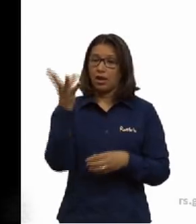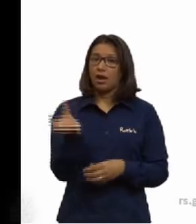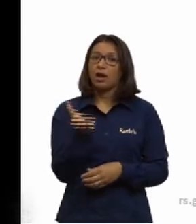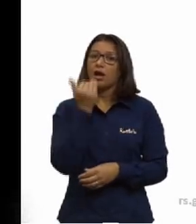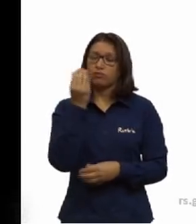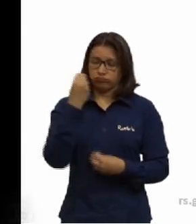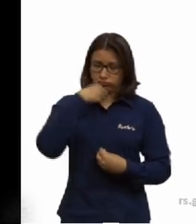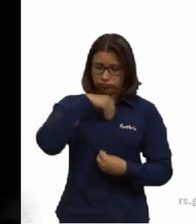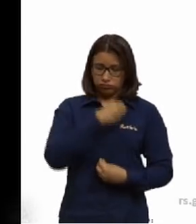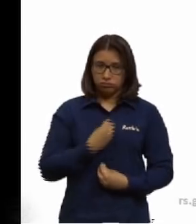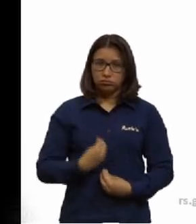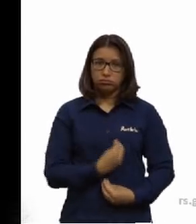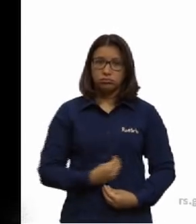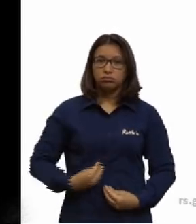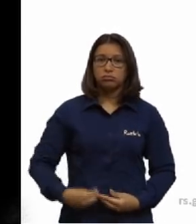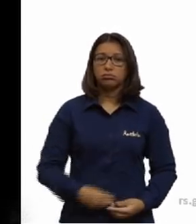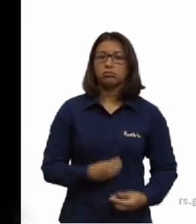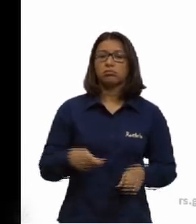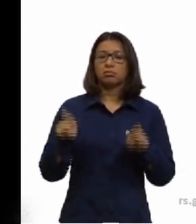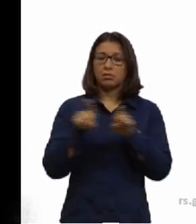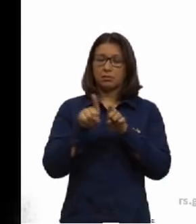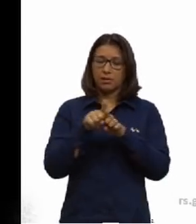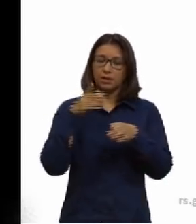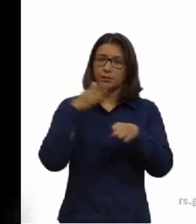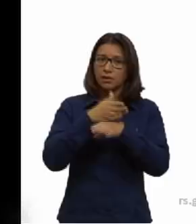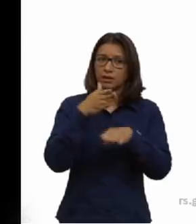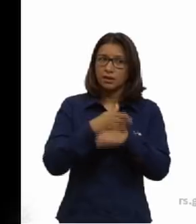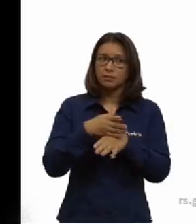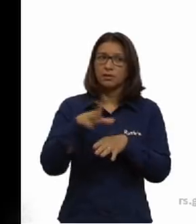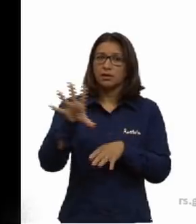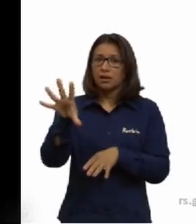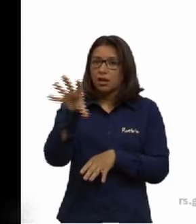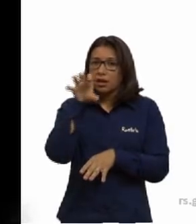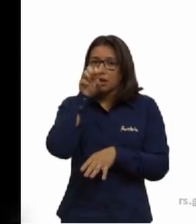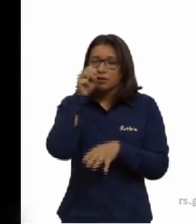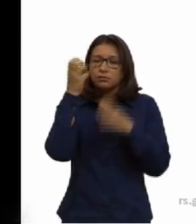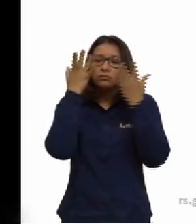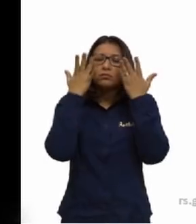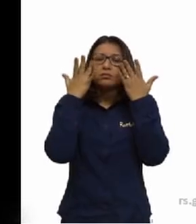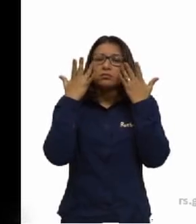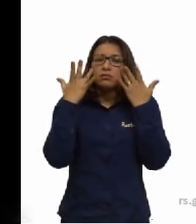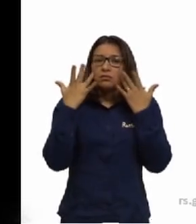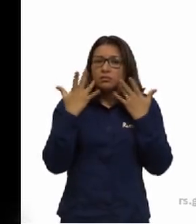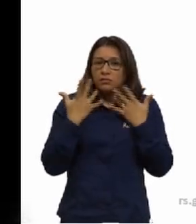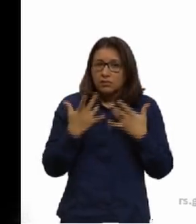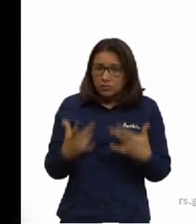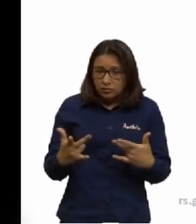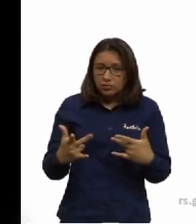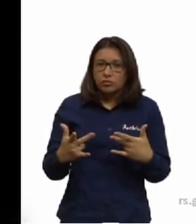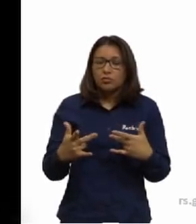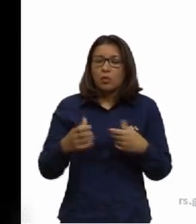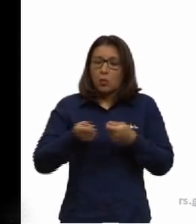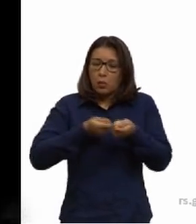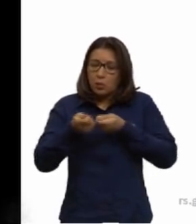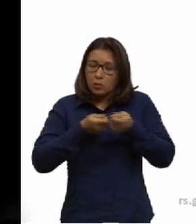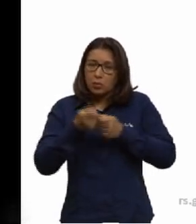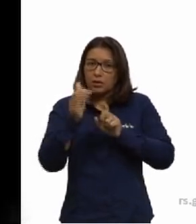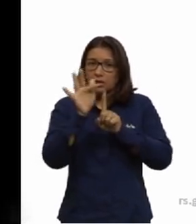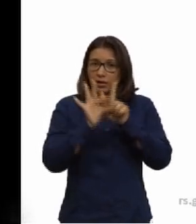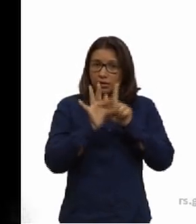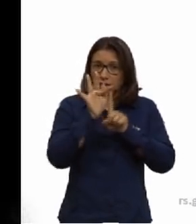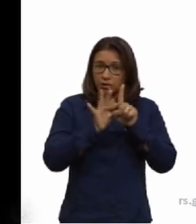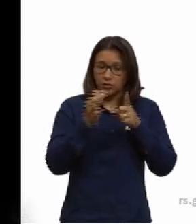Faz parte da nossa transpiração, consequentemente, controle da temperatura do nosso corpo